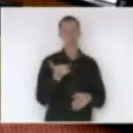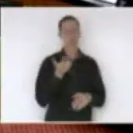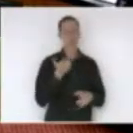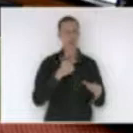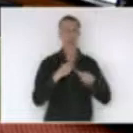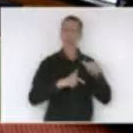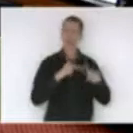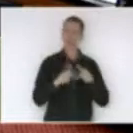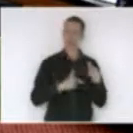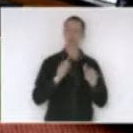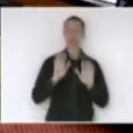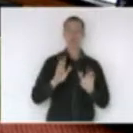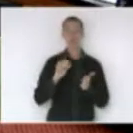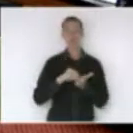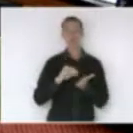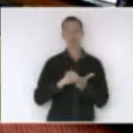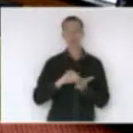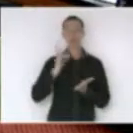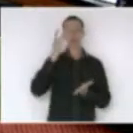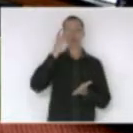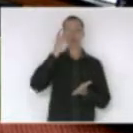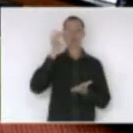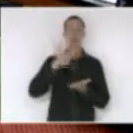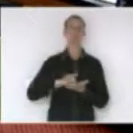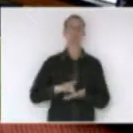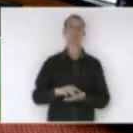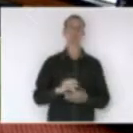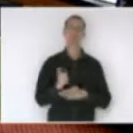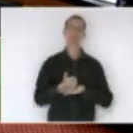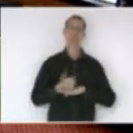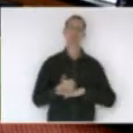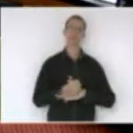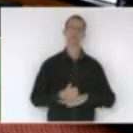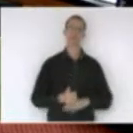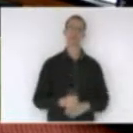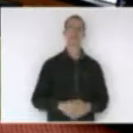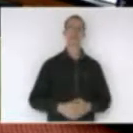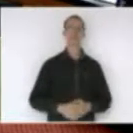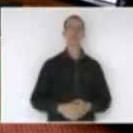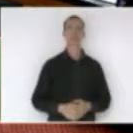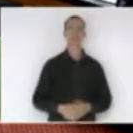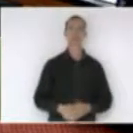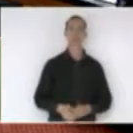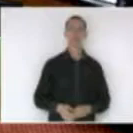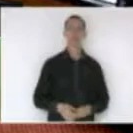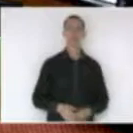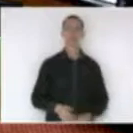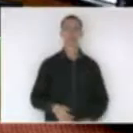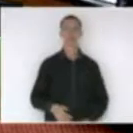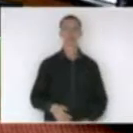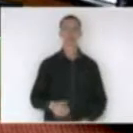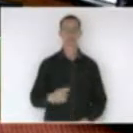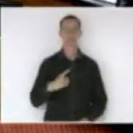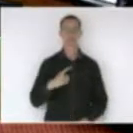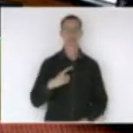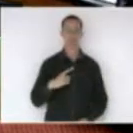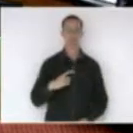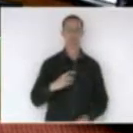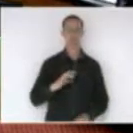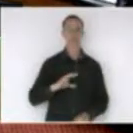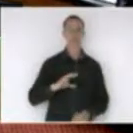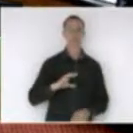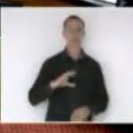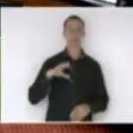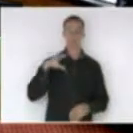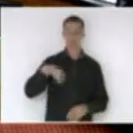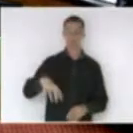aprovação dessa legislação, conforme determina o Departamento de Vigilância Epidemiológica da Secretaria